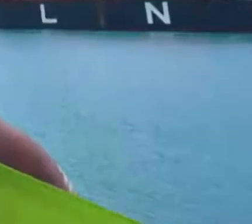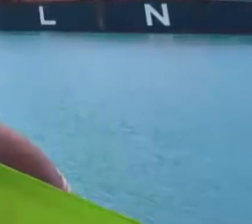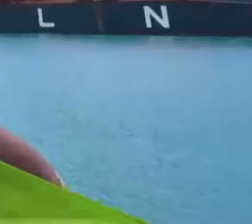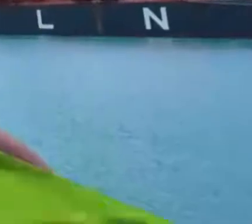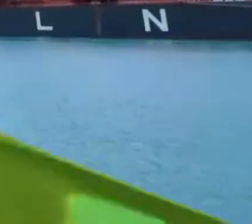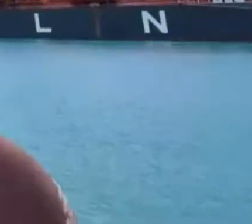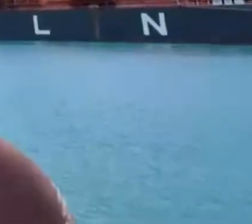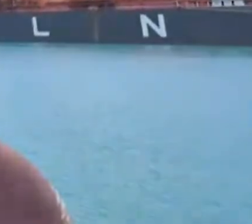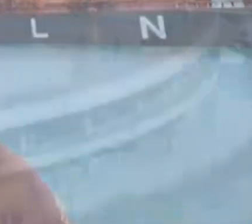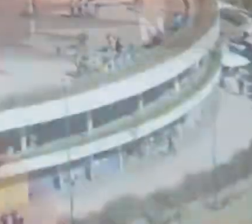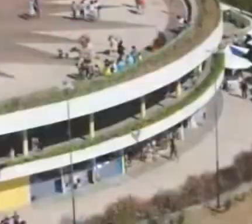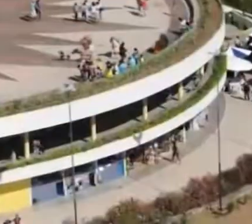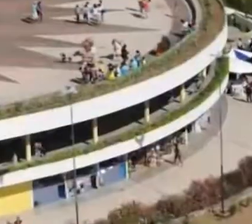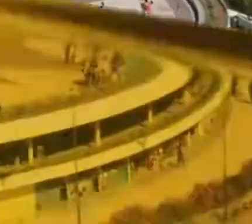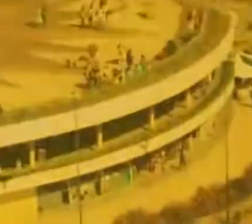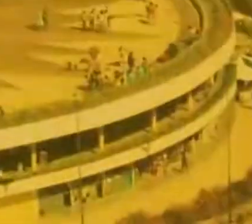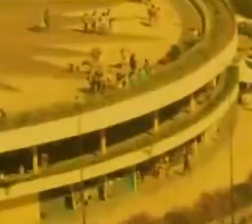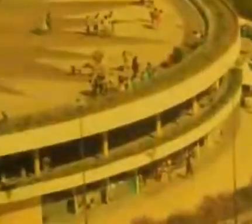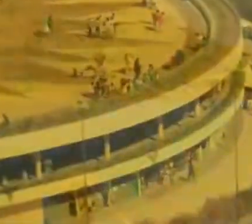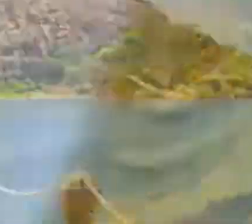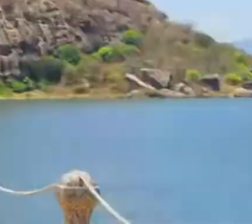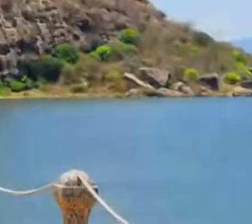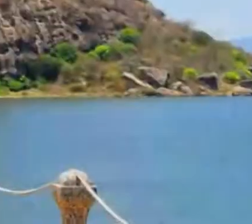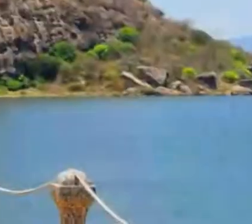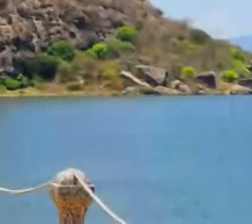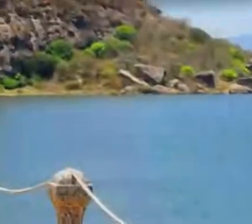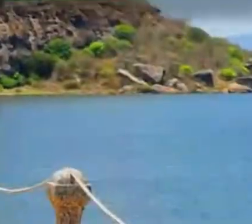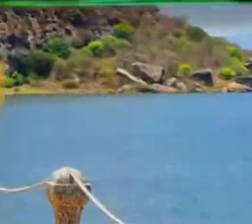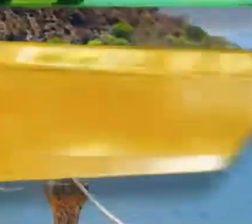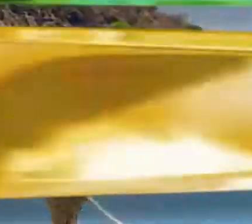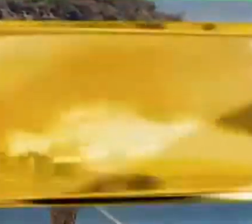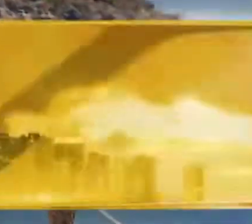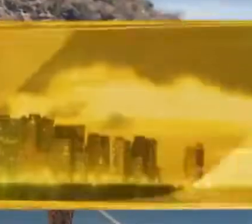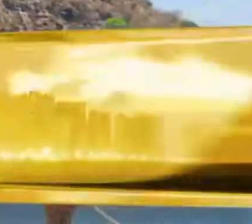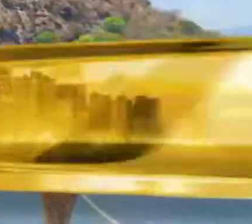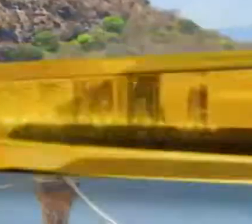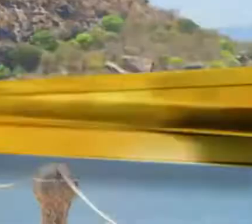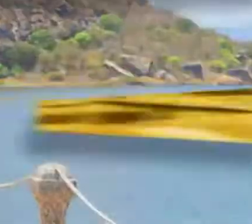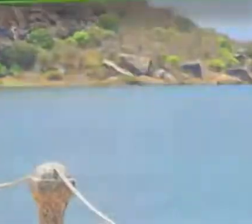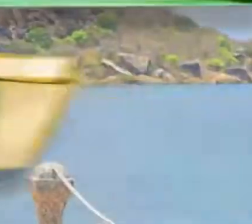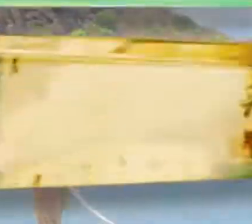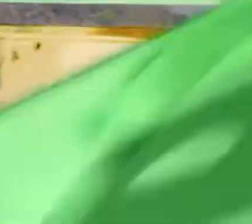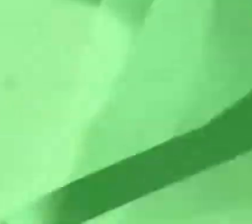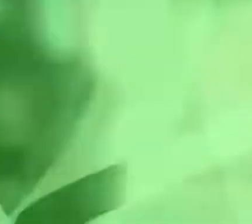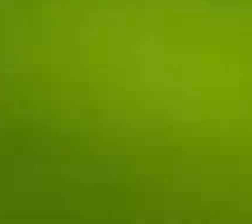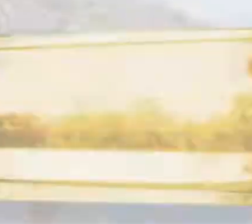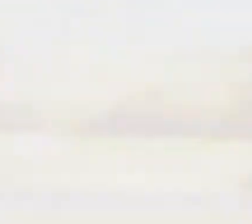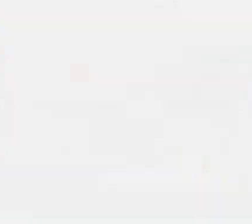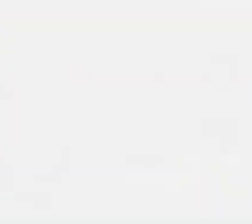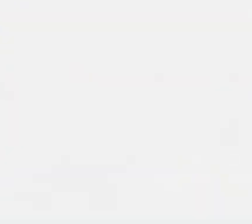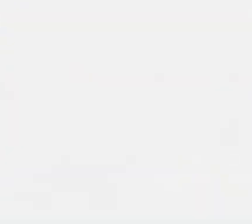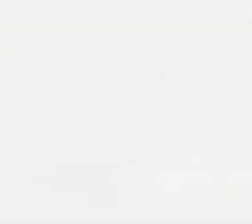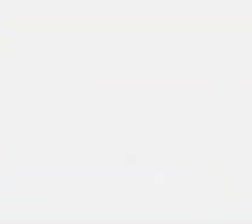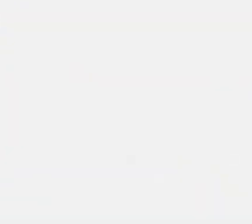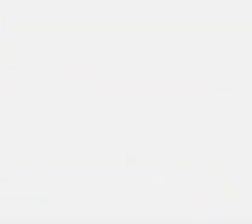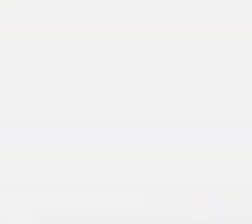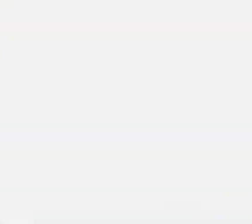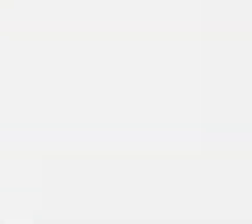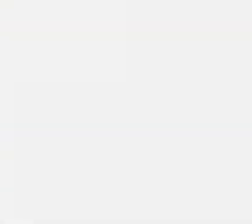O mar quer mudar pra você se ver melhor, aqui na TV A Cifleia.